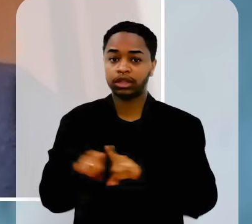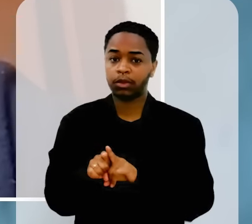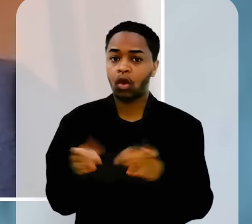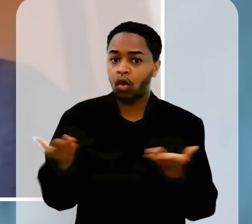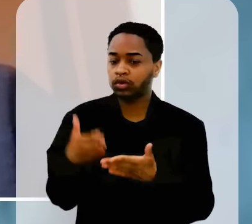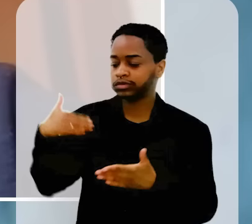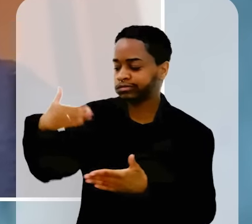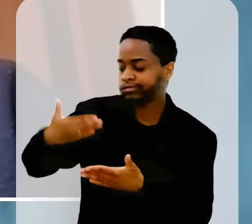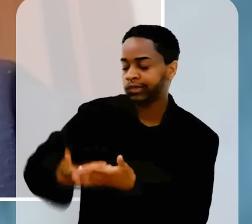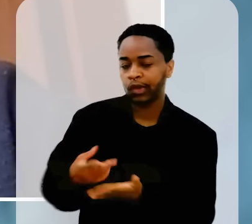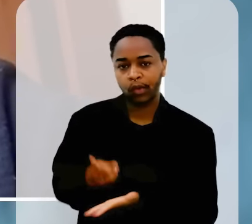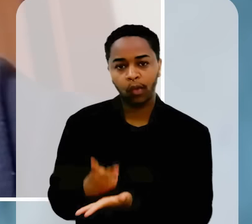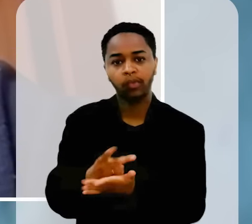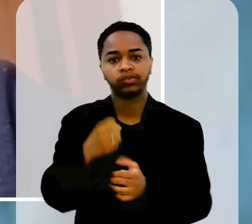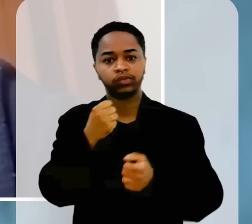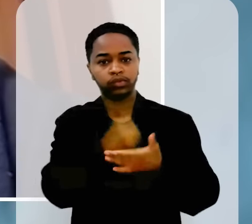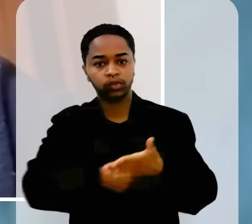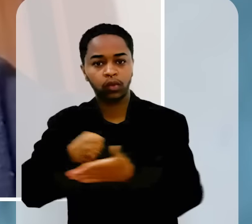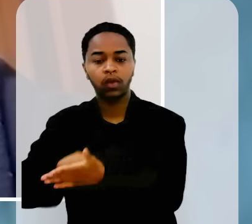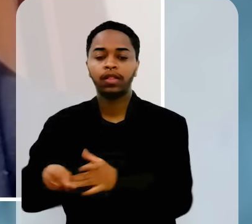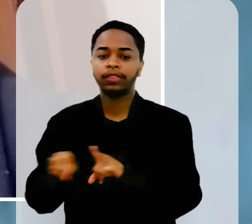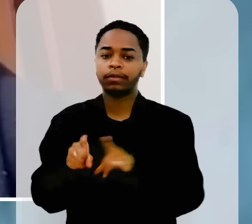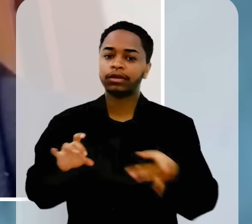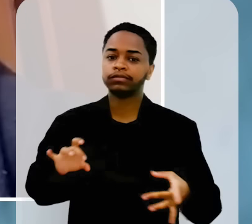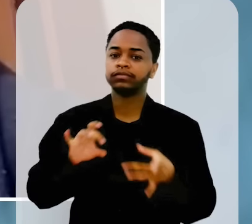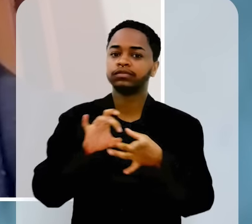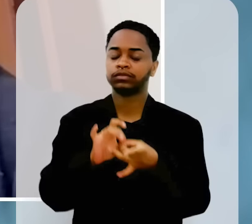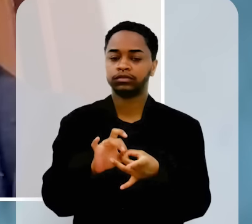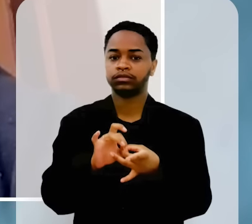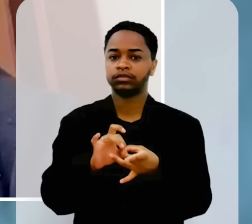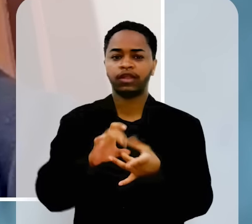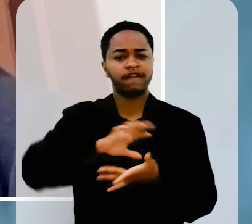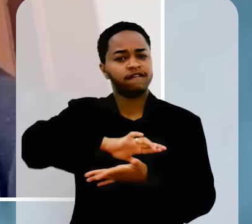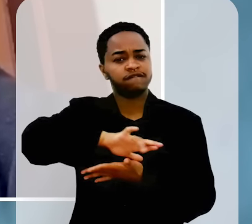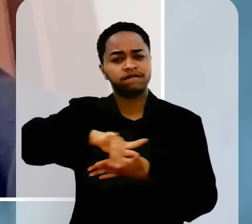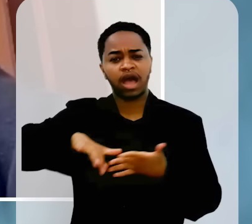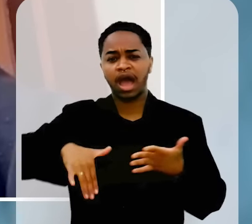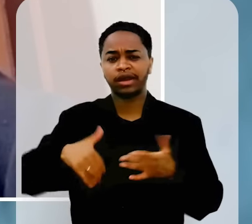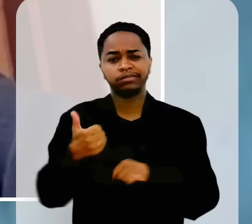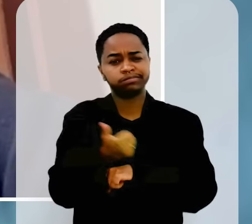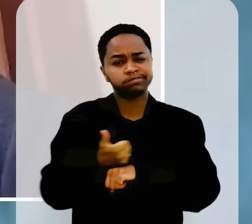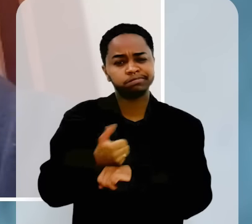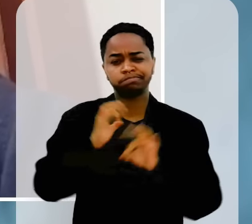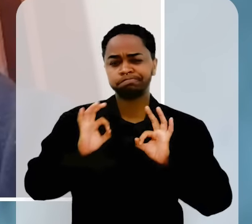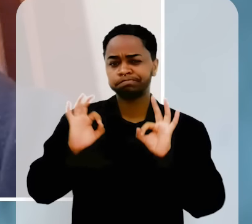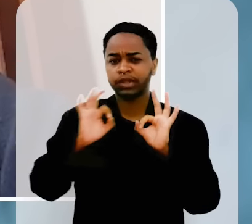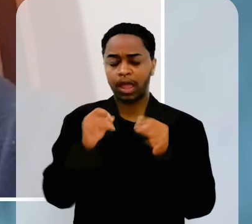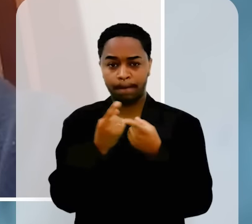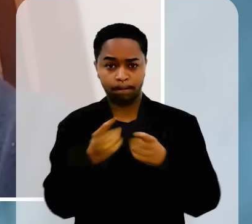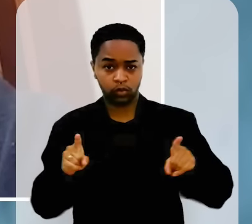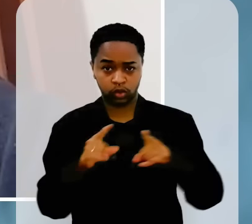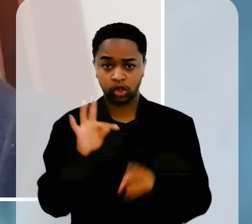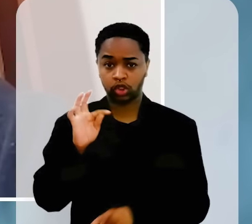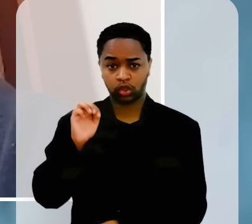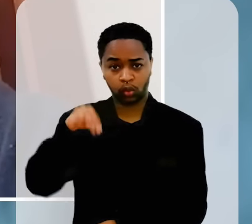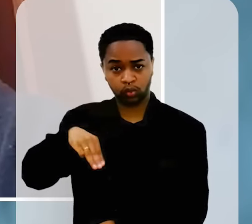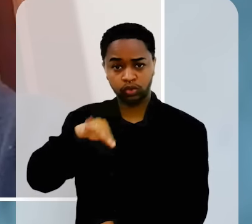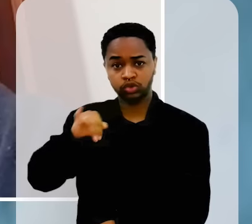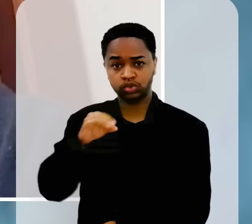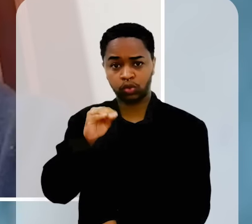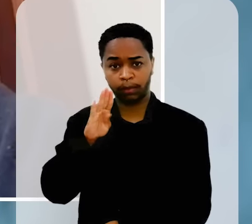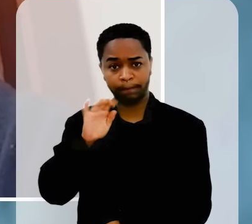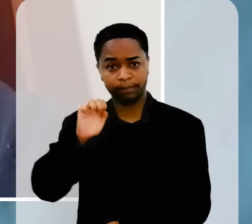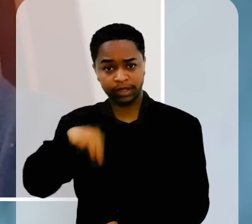a luta continua. Ele foi parceiro de grandes craques da nossa música. Tom Jobim,